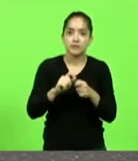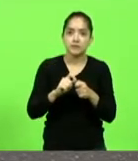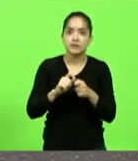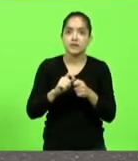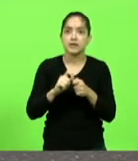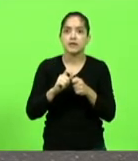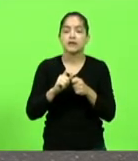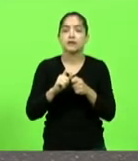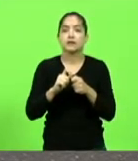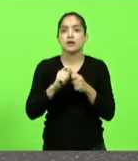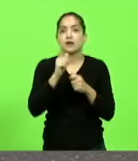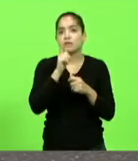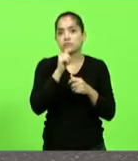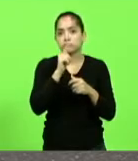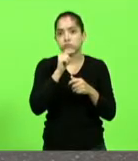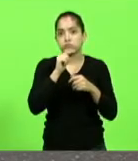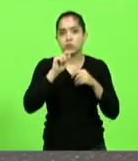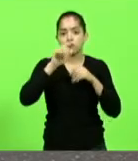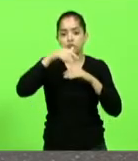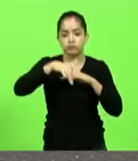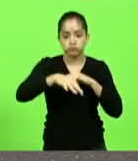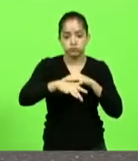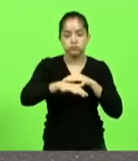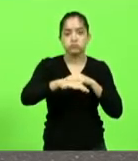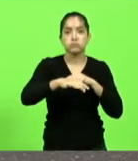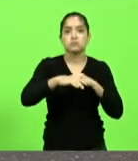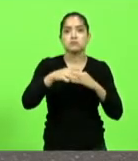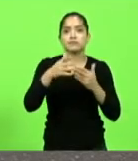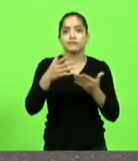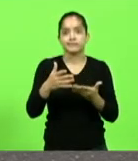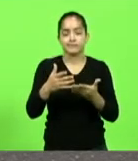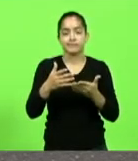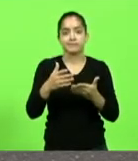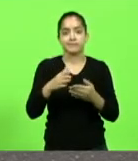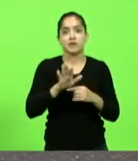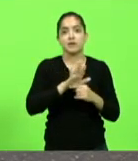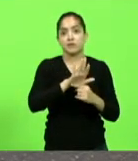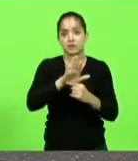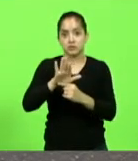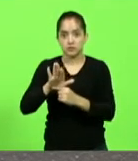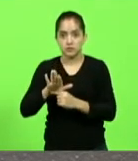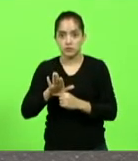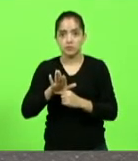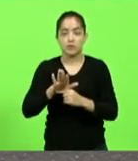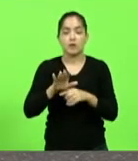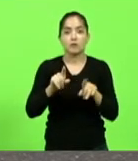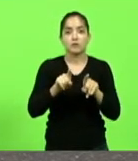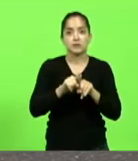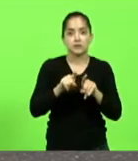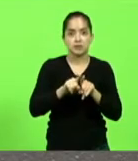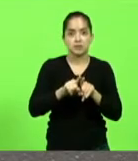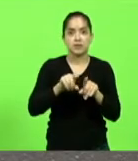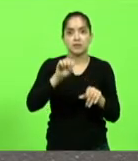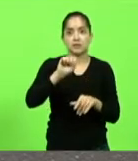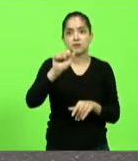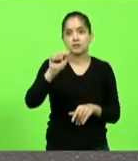hidrelétrica São Roque em Vargem e São José do Serrito